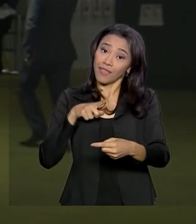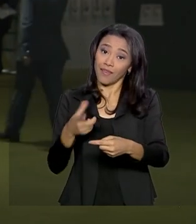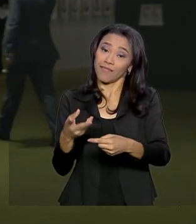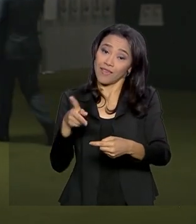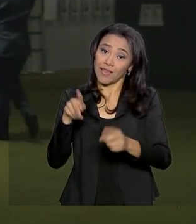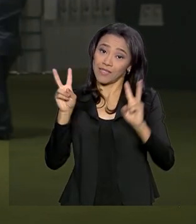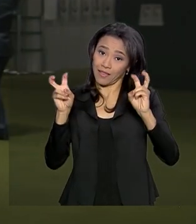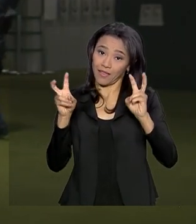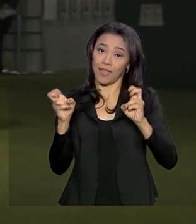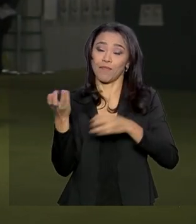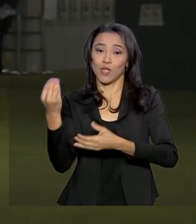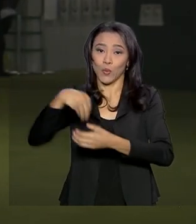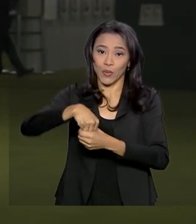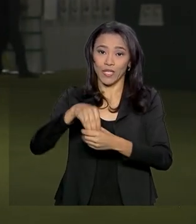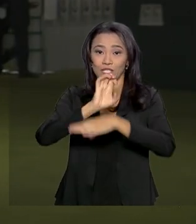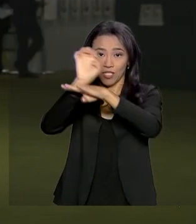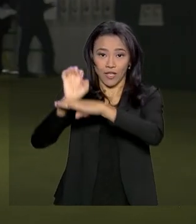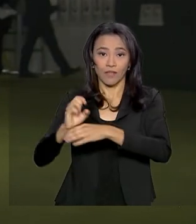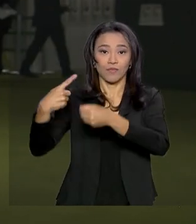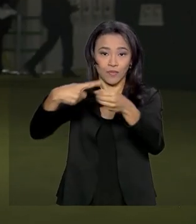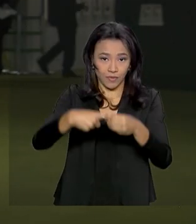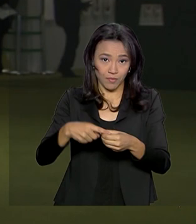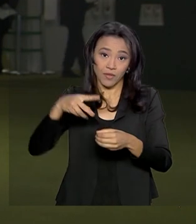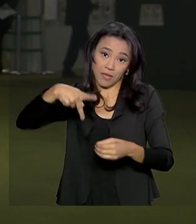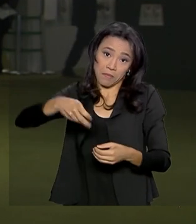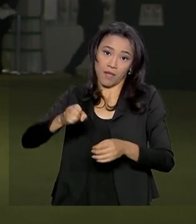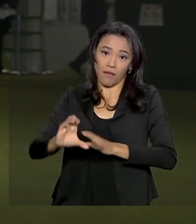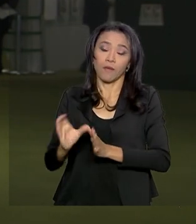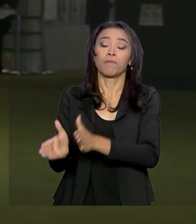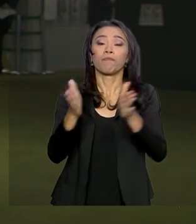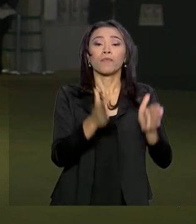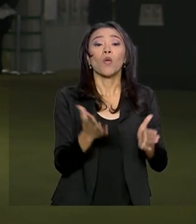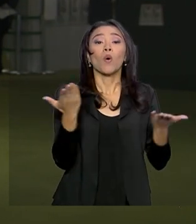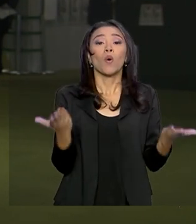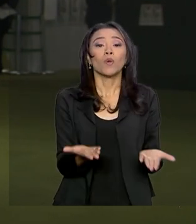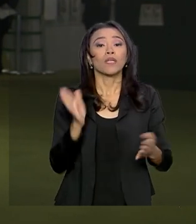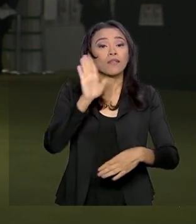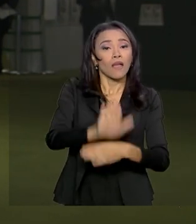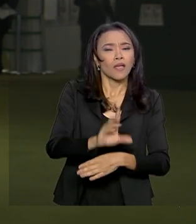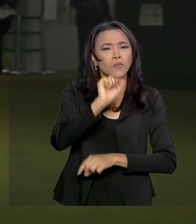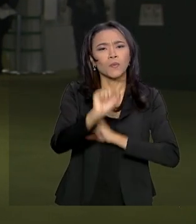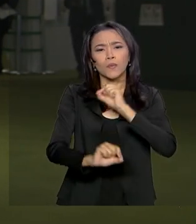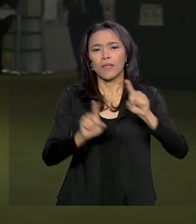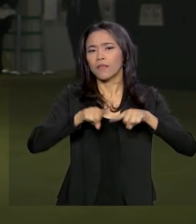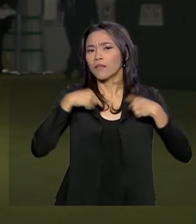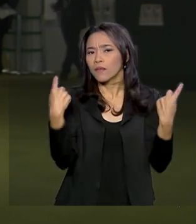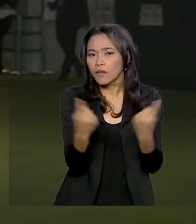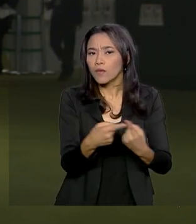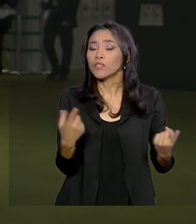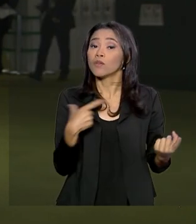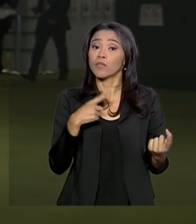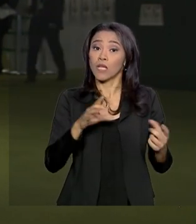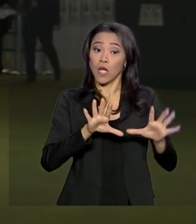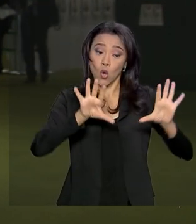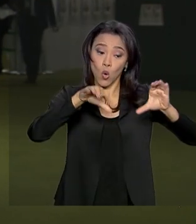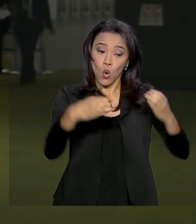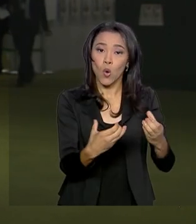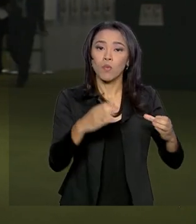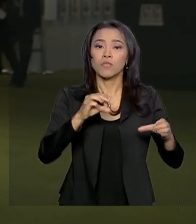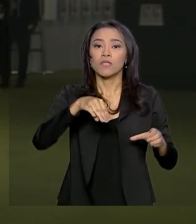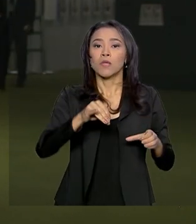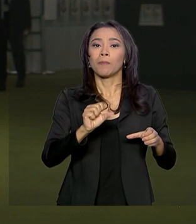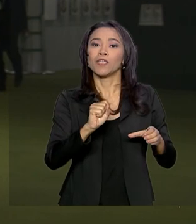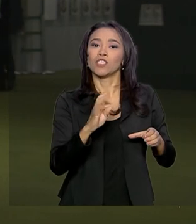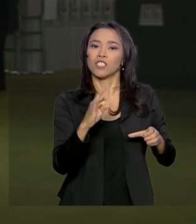e municípios na reforma. Hoje à tarde também está prevista na Câmara dos Deputados uma audiência pública na Comissão Mista sobre a MP